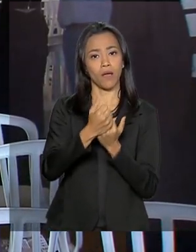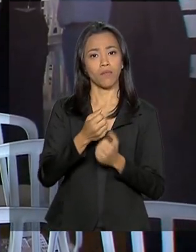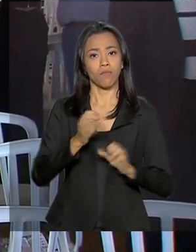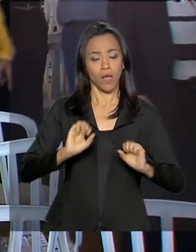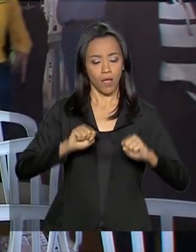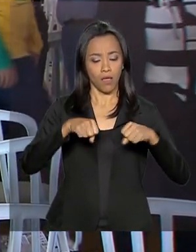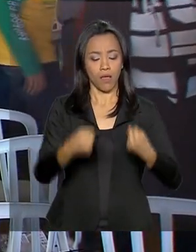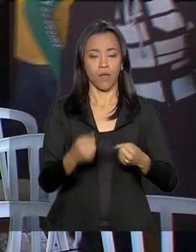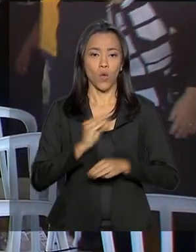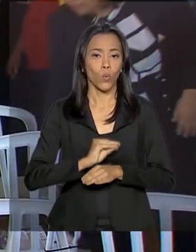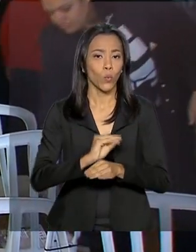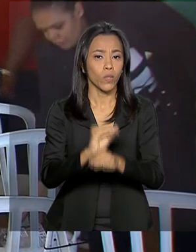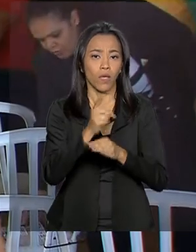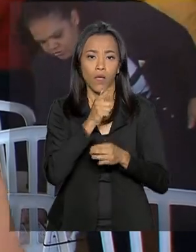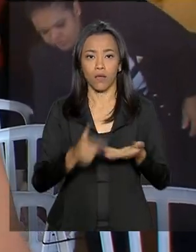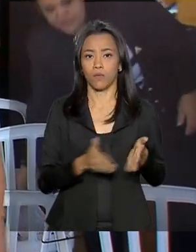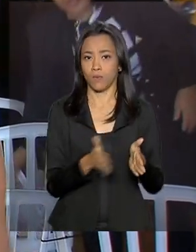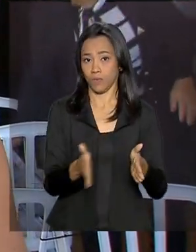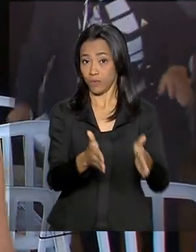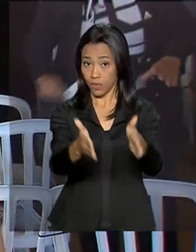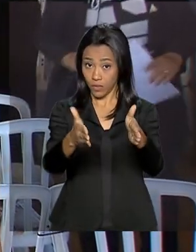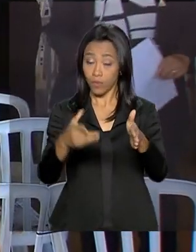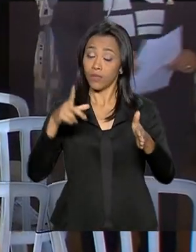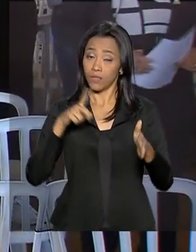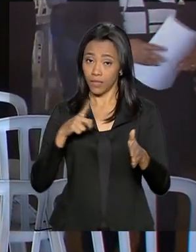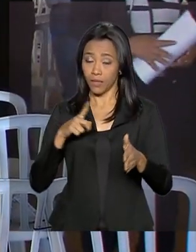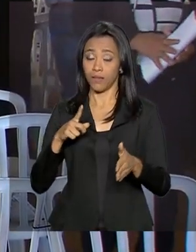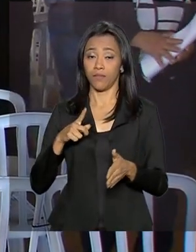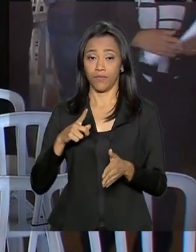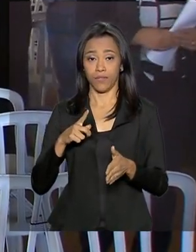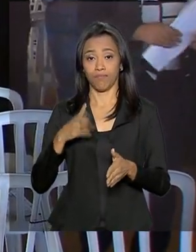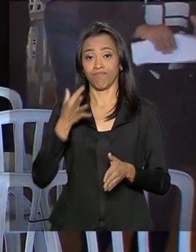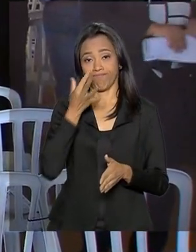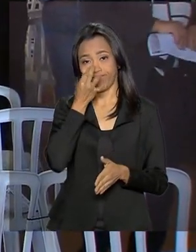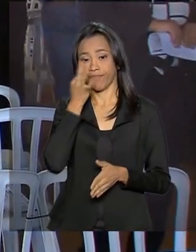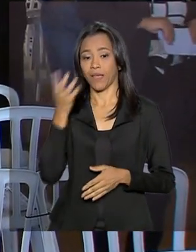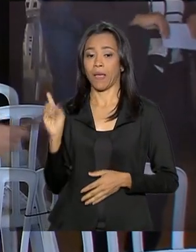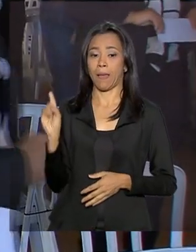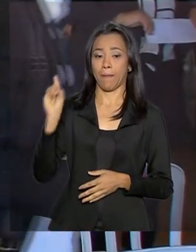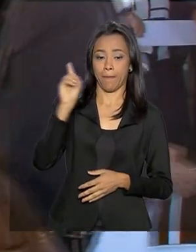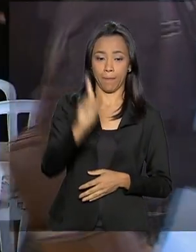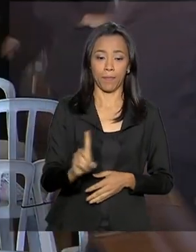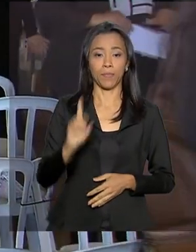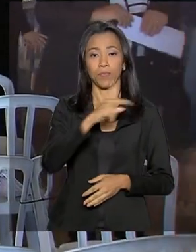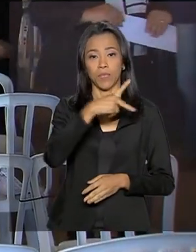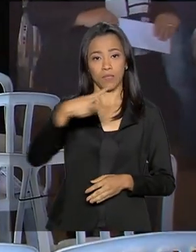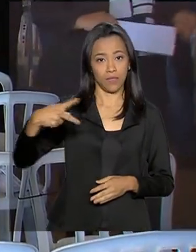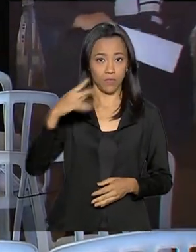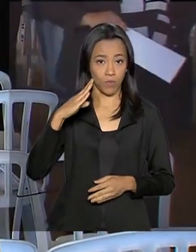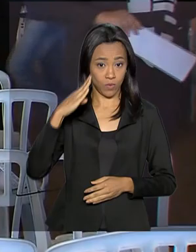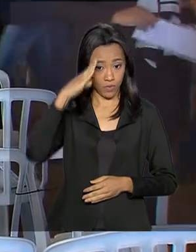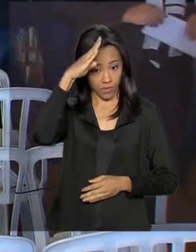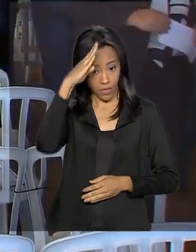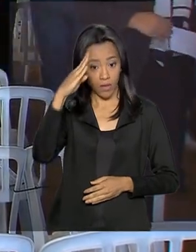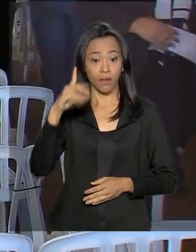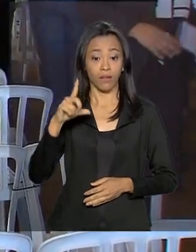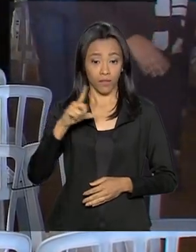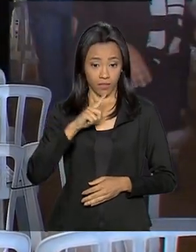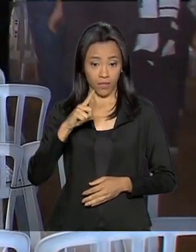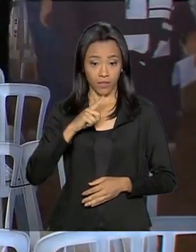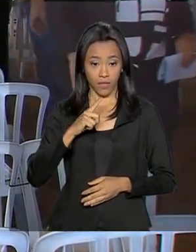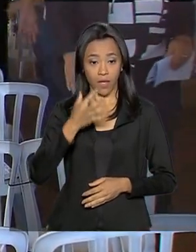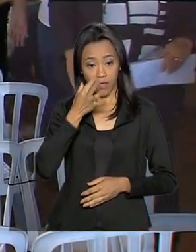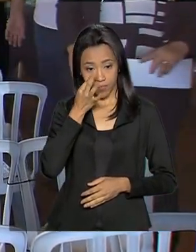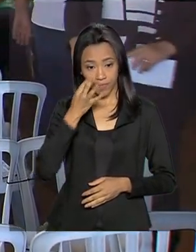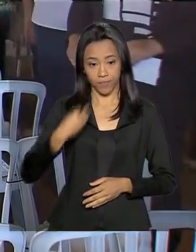Juntos pelo Araguaia e conta com a presença, contou com a presença do presidente Jair Bolsonaro, que inclusive ainda está